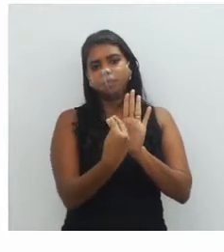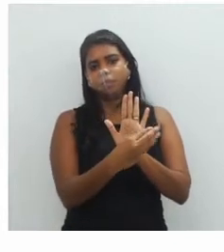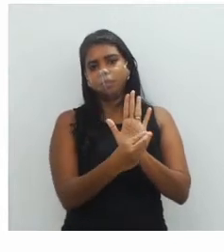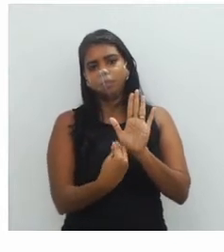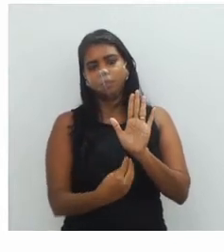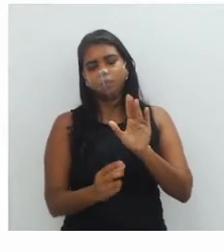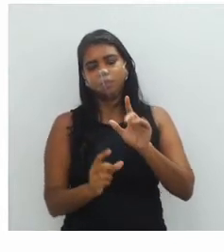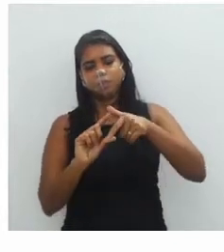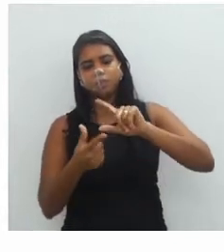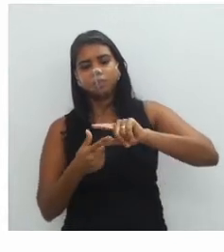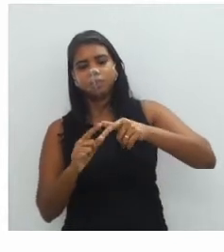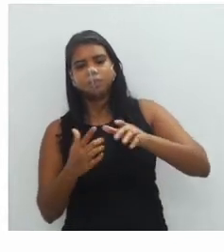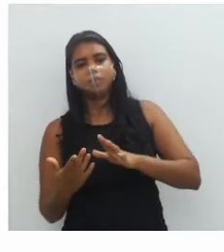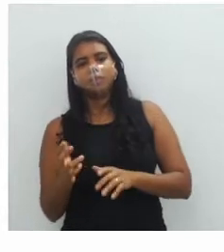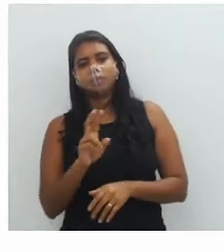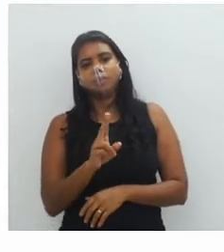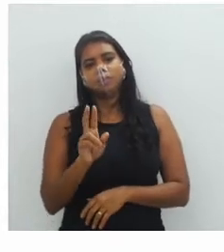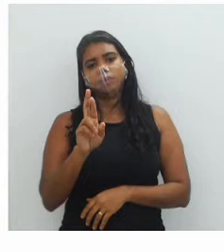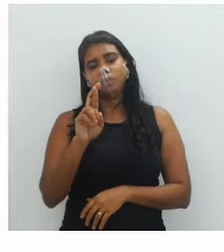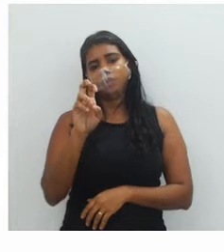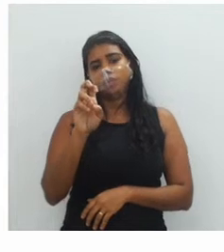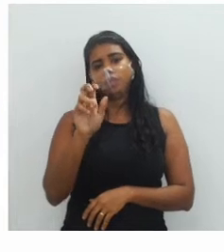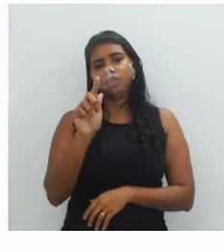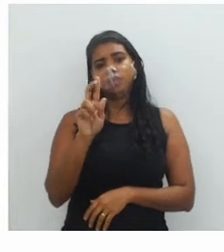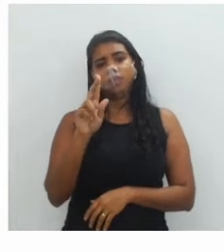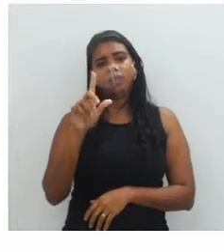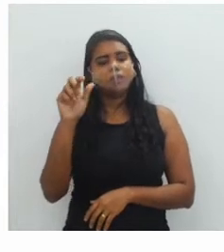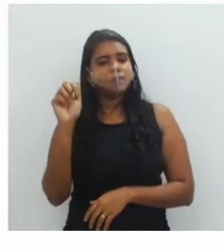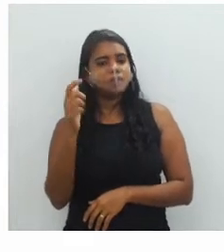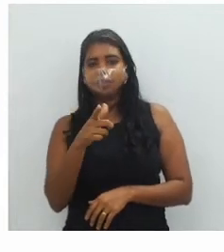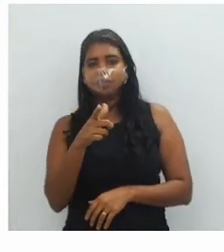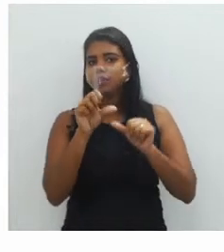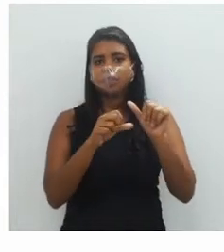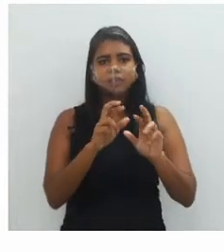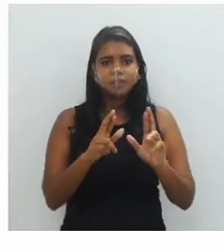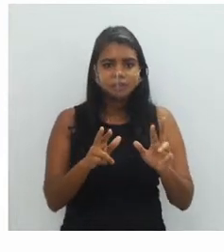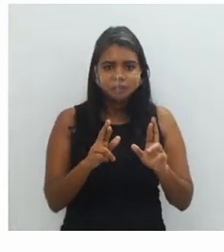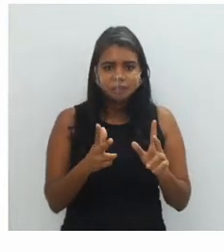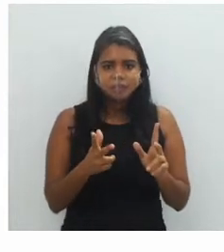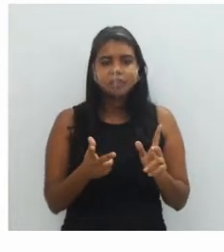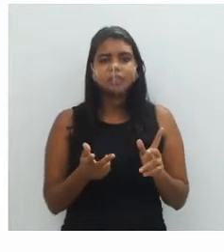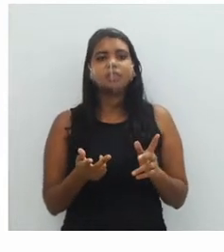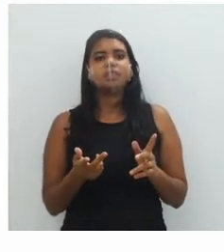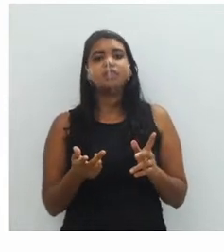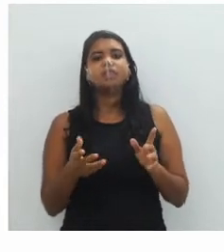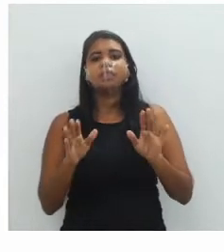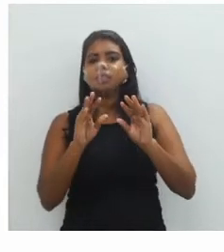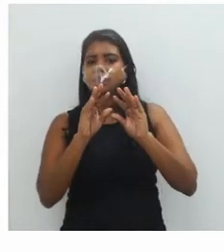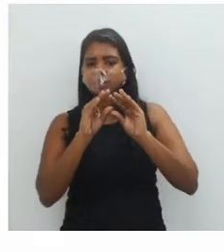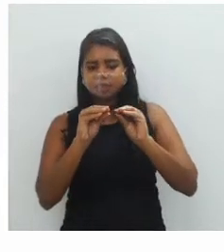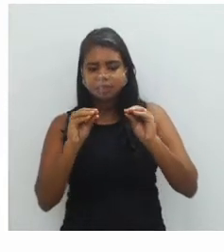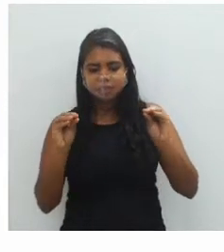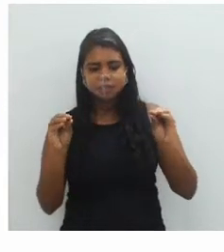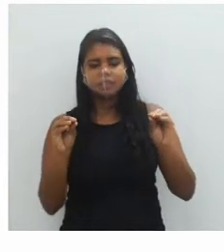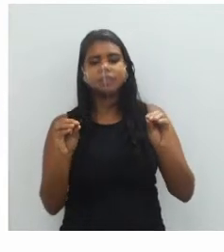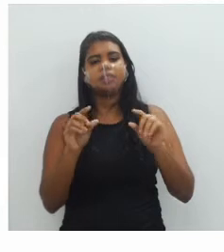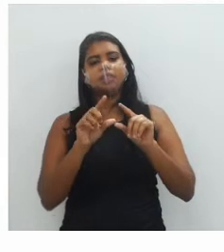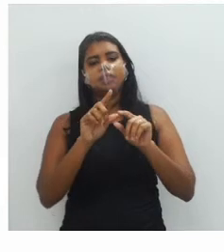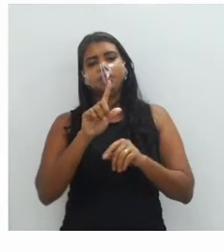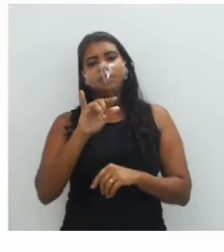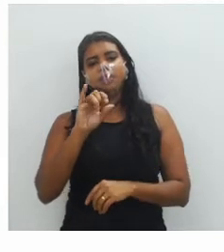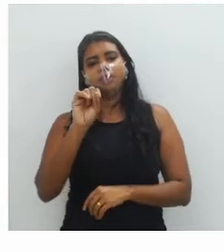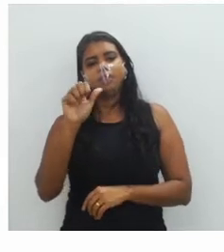é uma textura regular. Se não tem nenhum tipo de padrão, é uma textura lisa, também é uma textura regular.